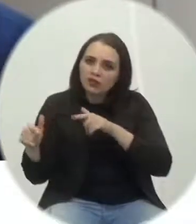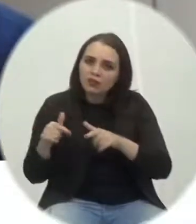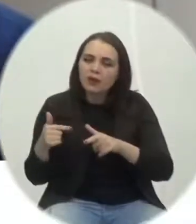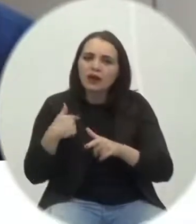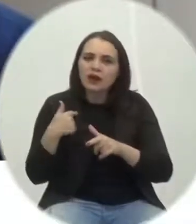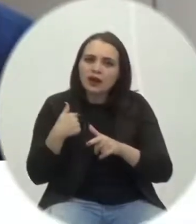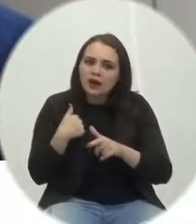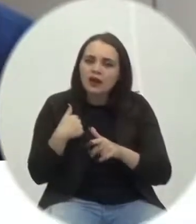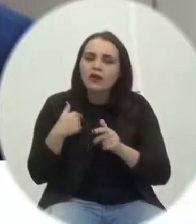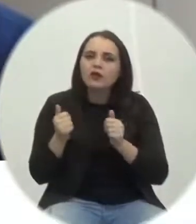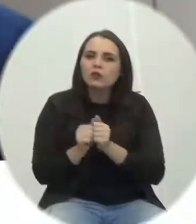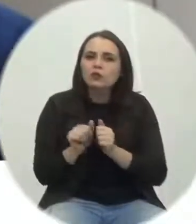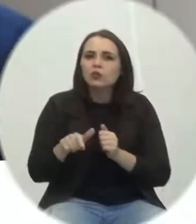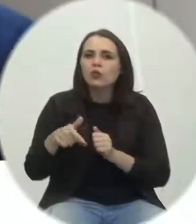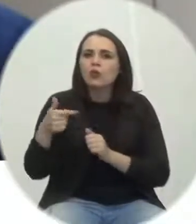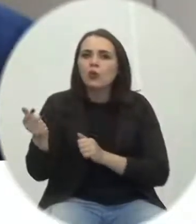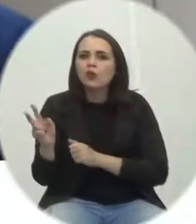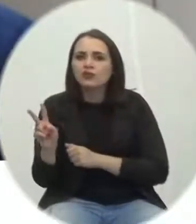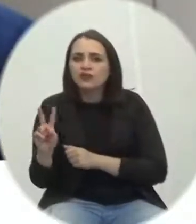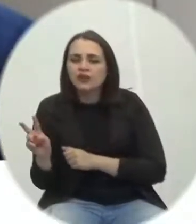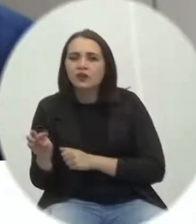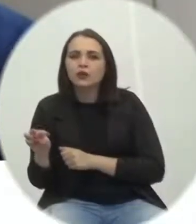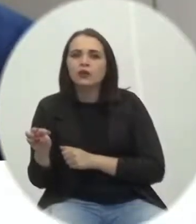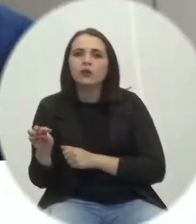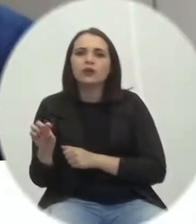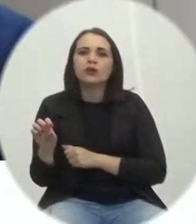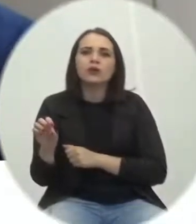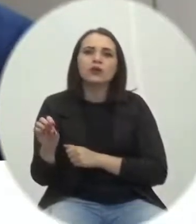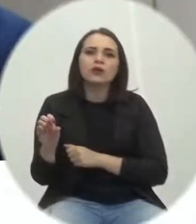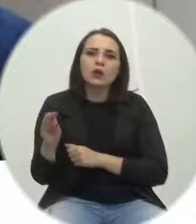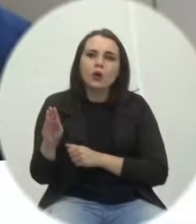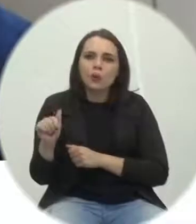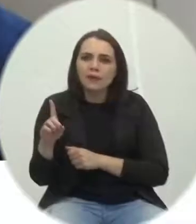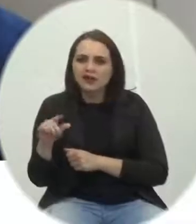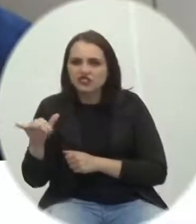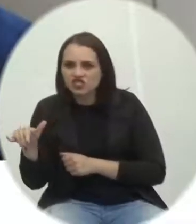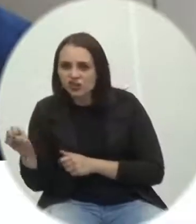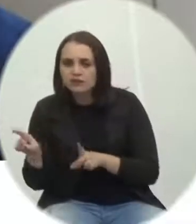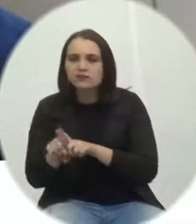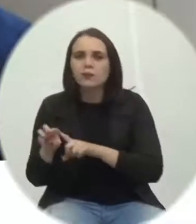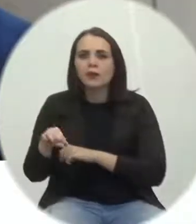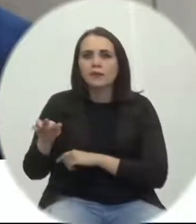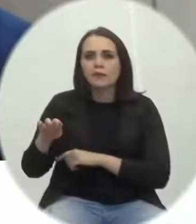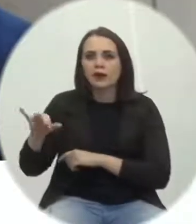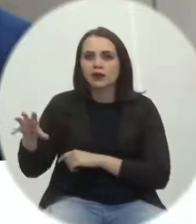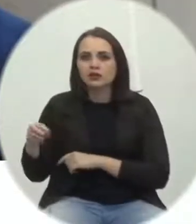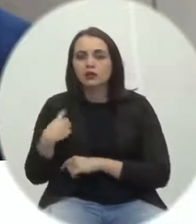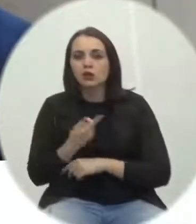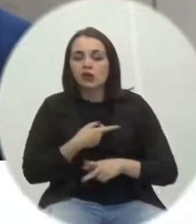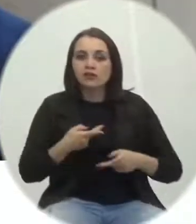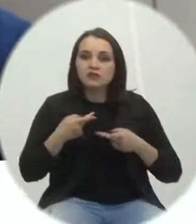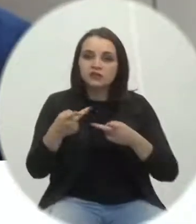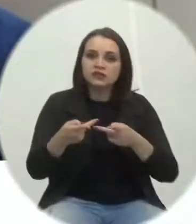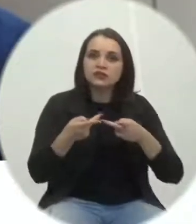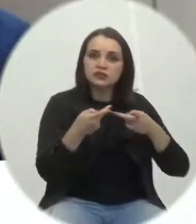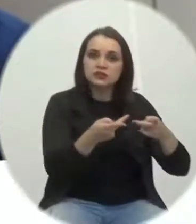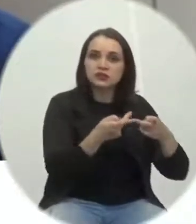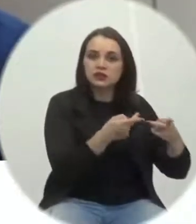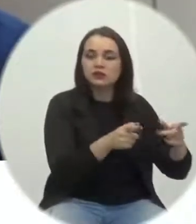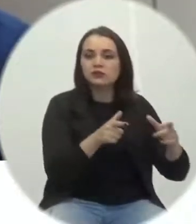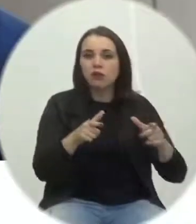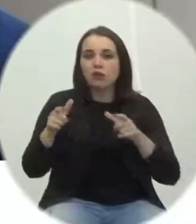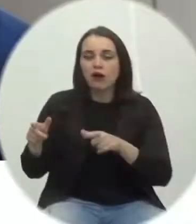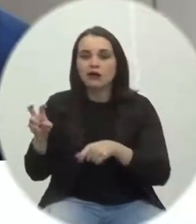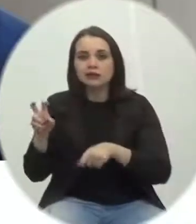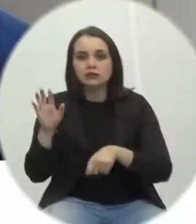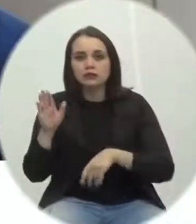Salesio Lima, o Márcio D'Aroço e o vereador Badias, a gente vai estar fazendo uma visita nos ônibus, às 5 horas da tarde, a